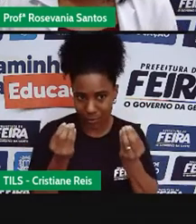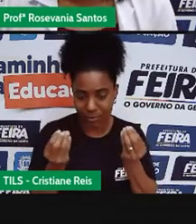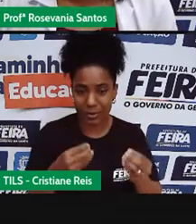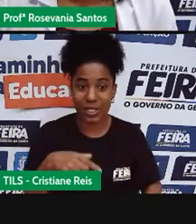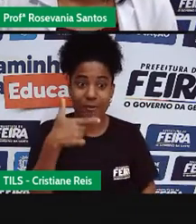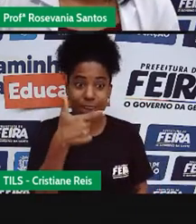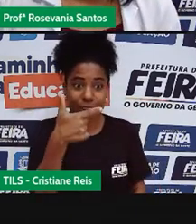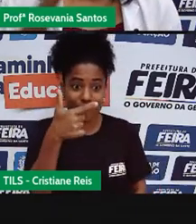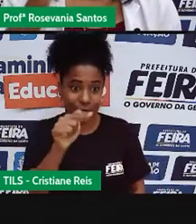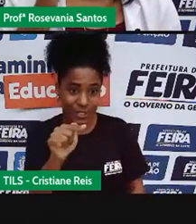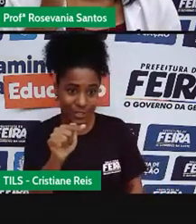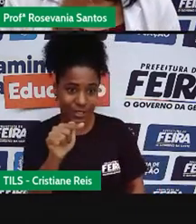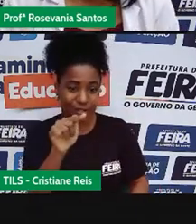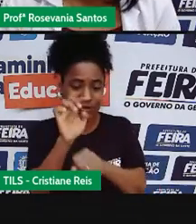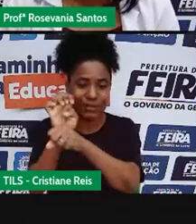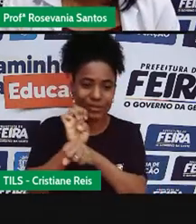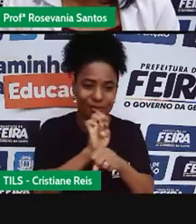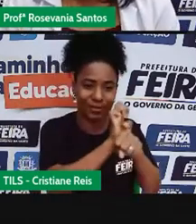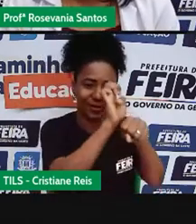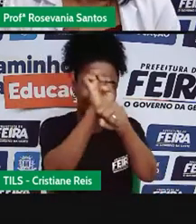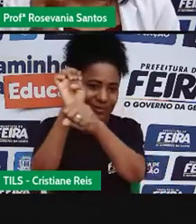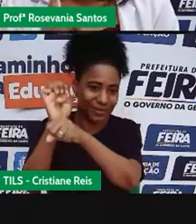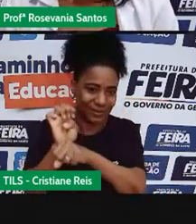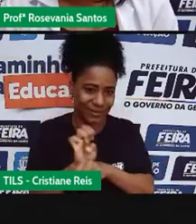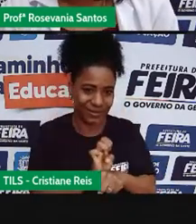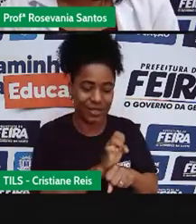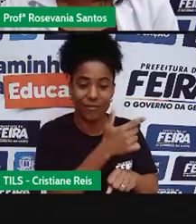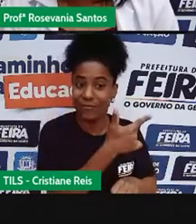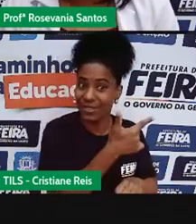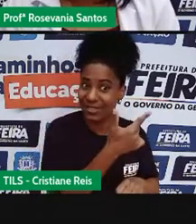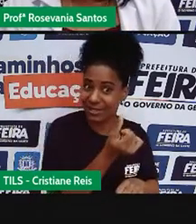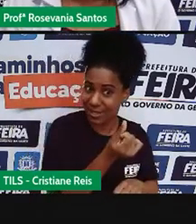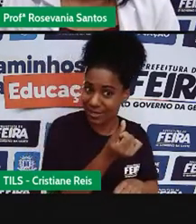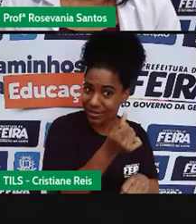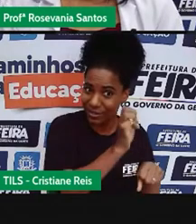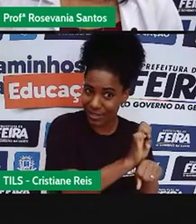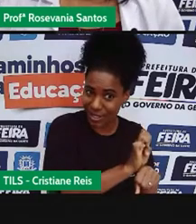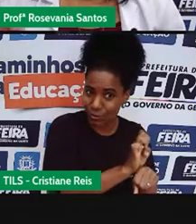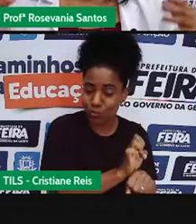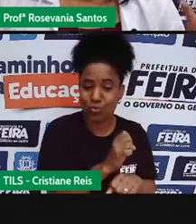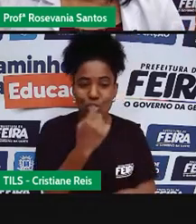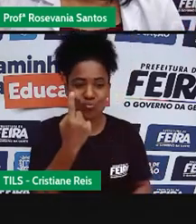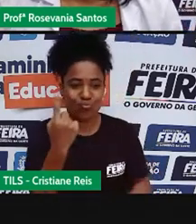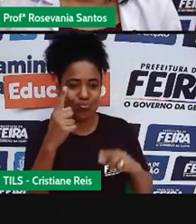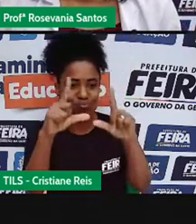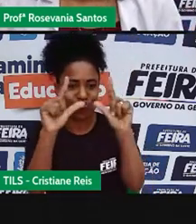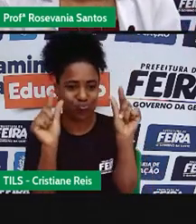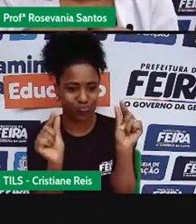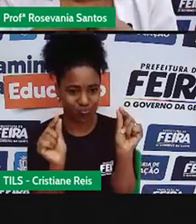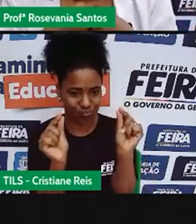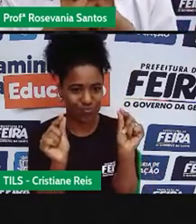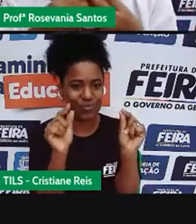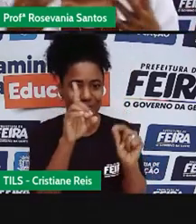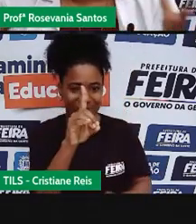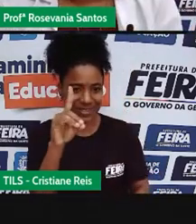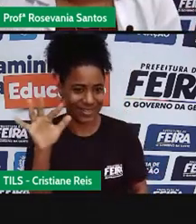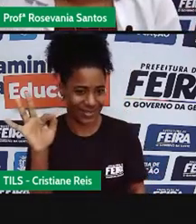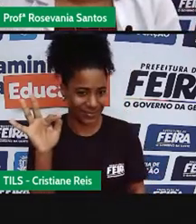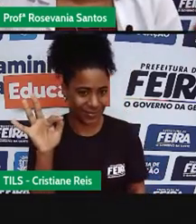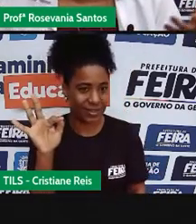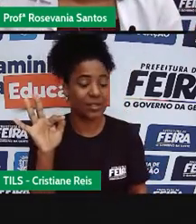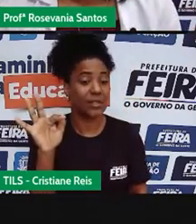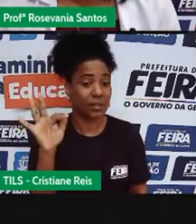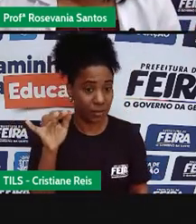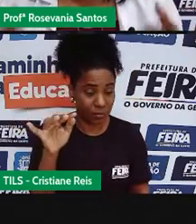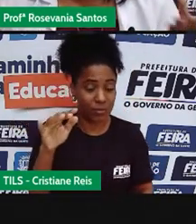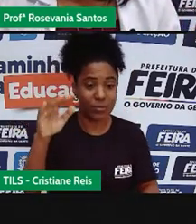unidades federativas, que são 26 estados no Distrito Federal, né, então, o que acontece? Em um país, assim, com tanto